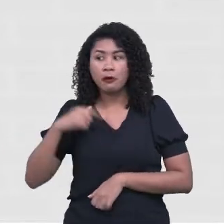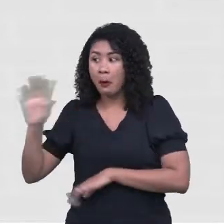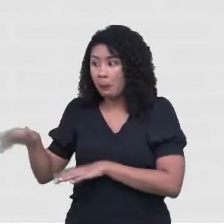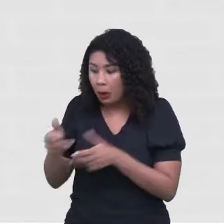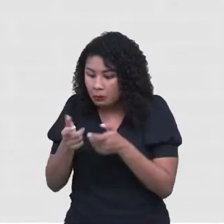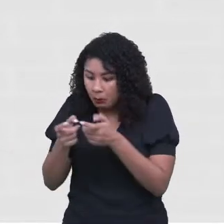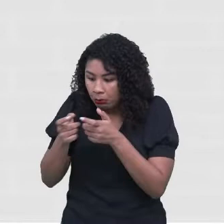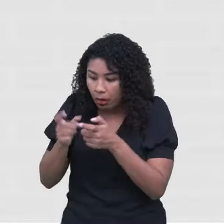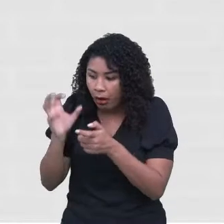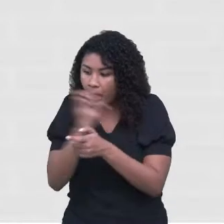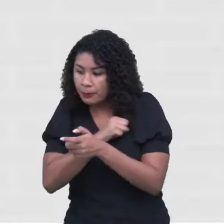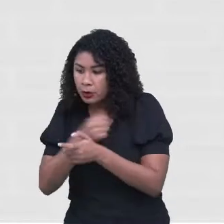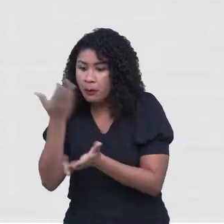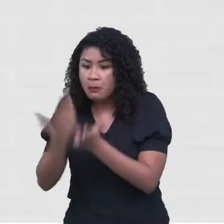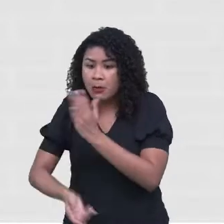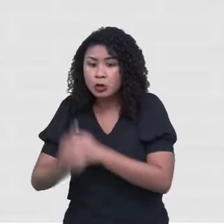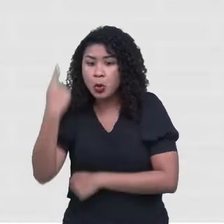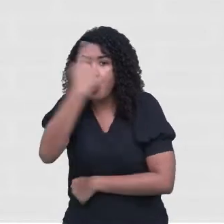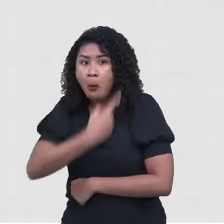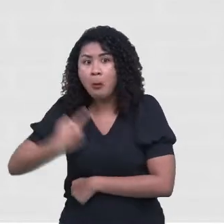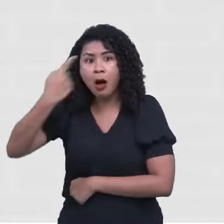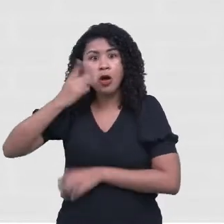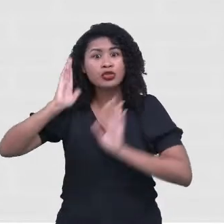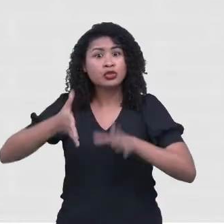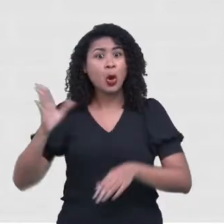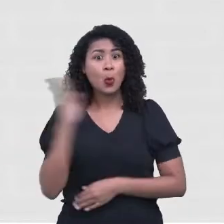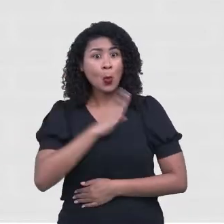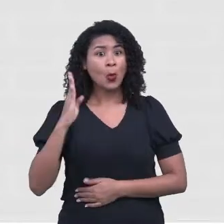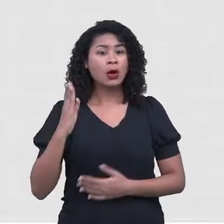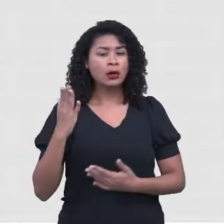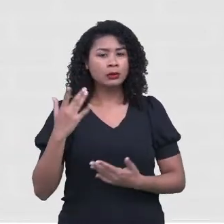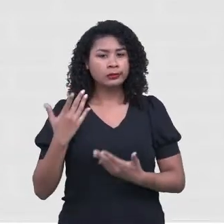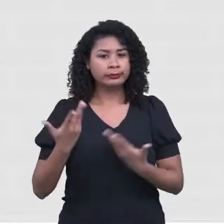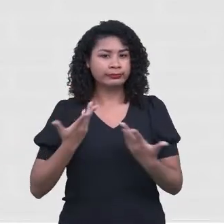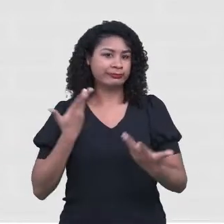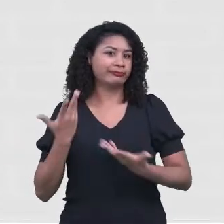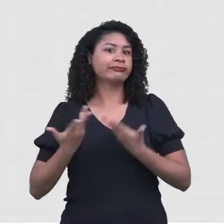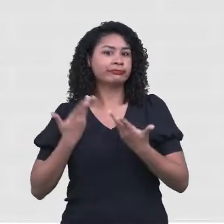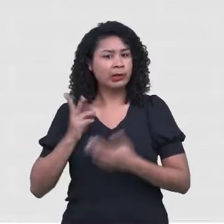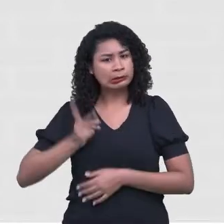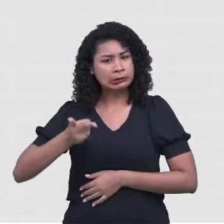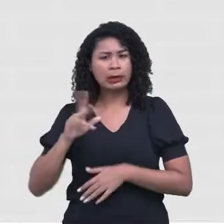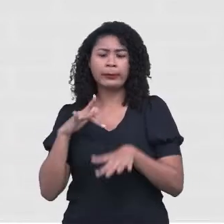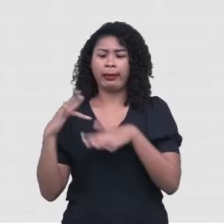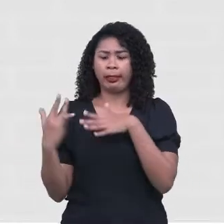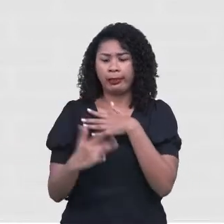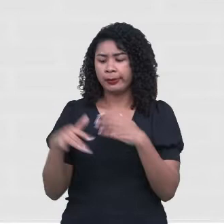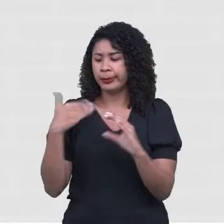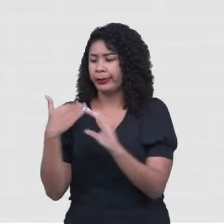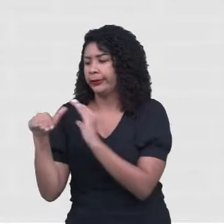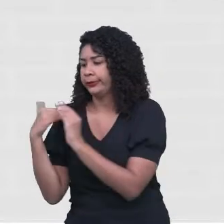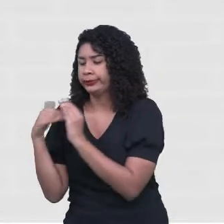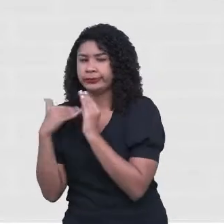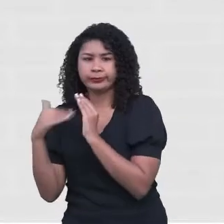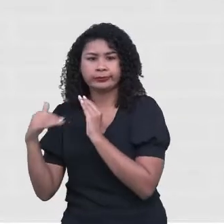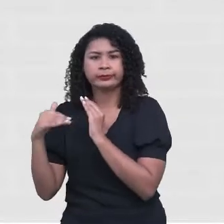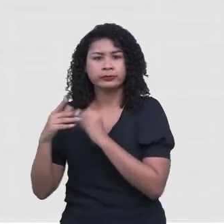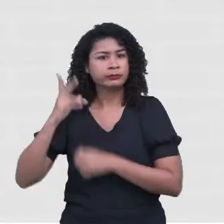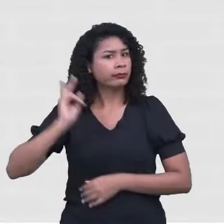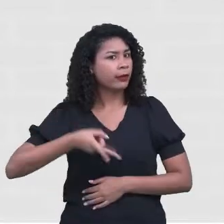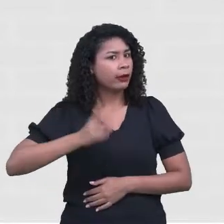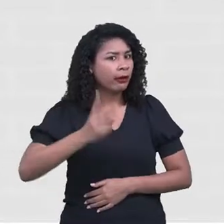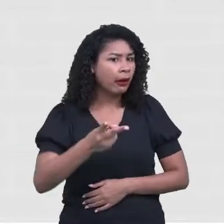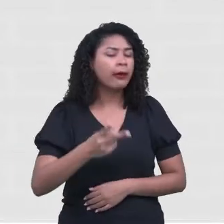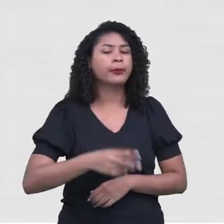passou meia hora, já passou uma hora você no celular. Vendo as redes sociais, mandando mensagem. Porque é toda hora.